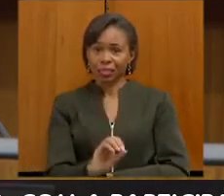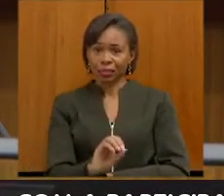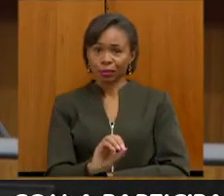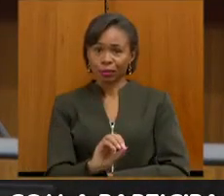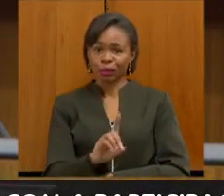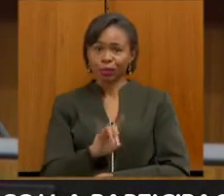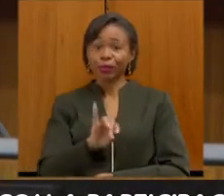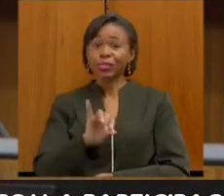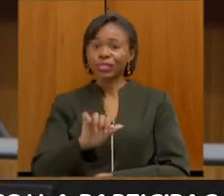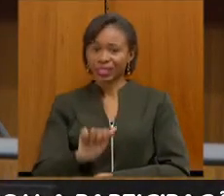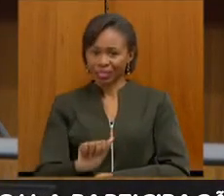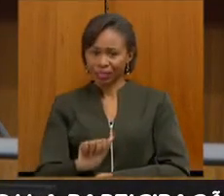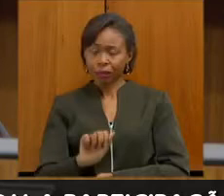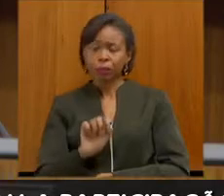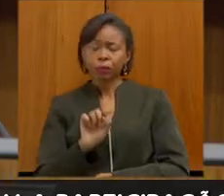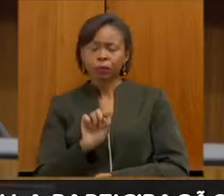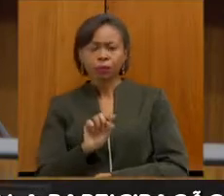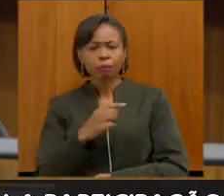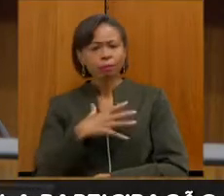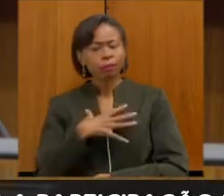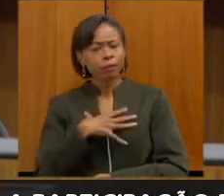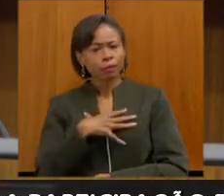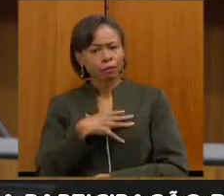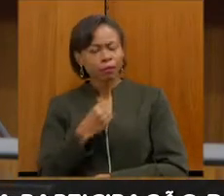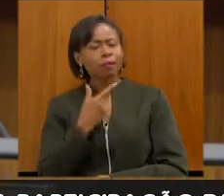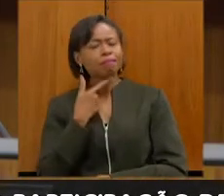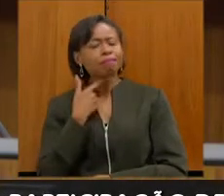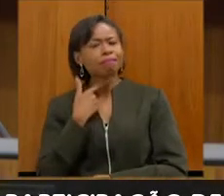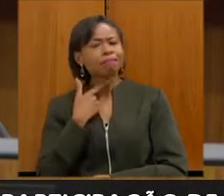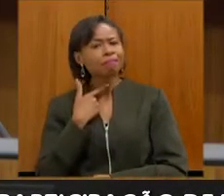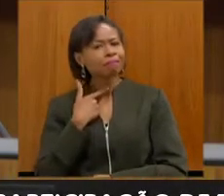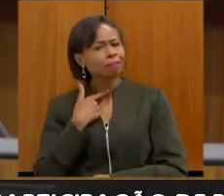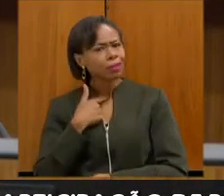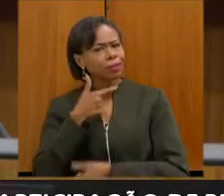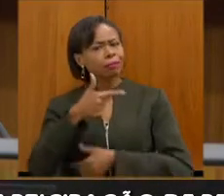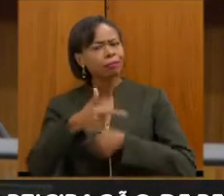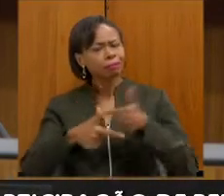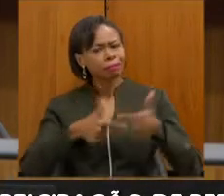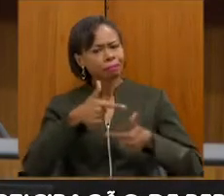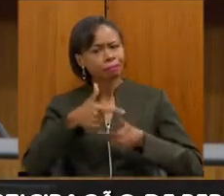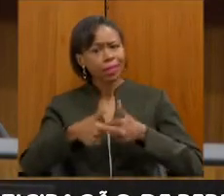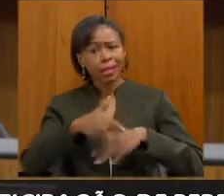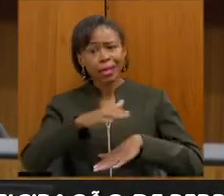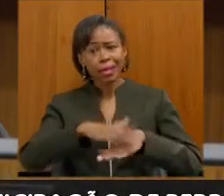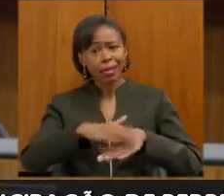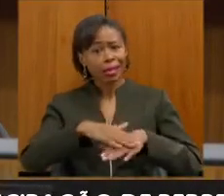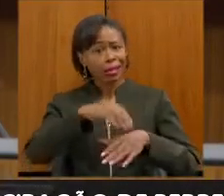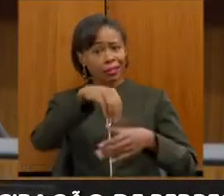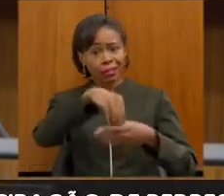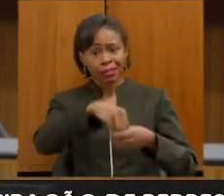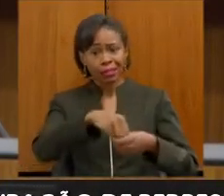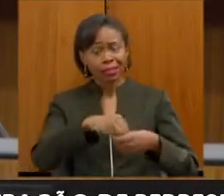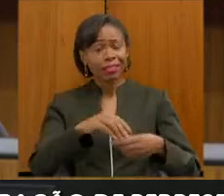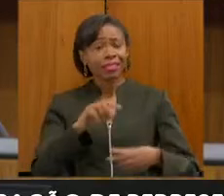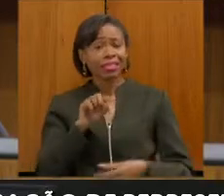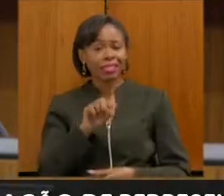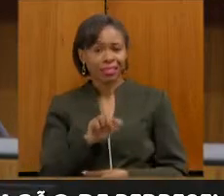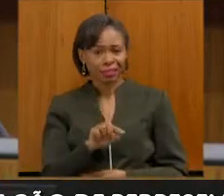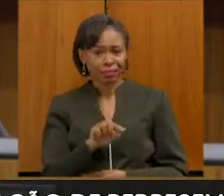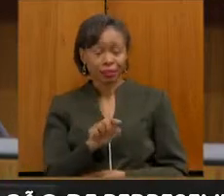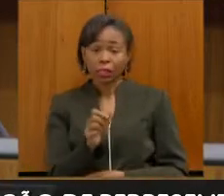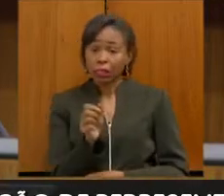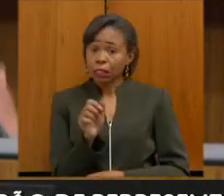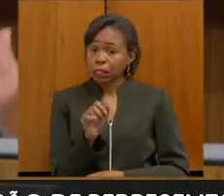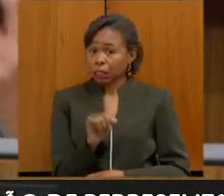desejo de atuar em nossa própria casa. Então, mesmo que se a gente não